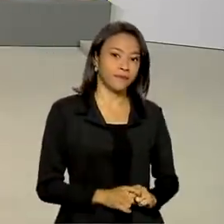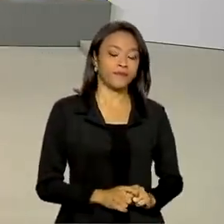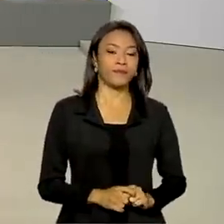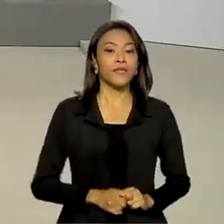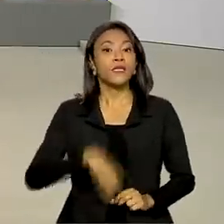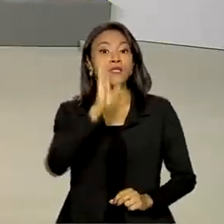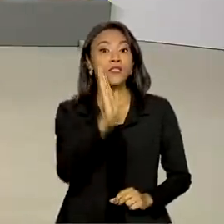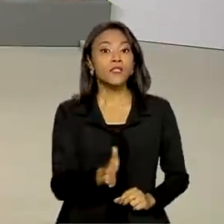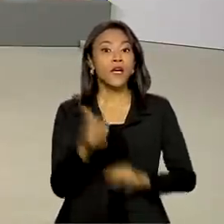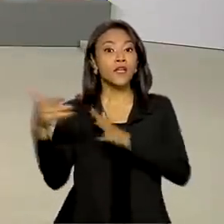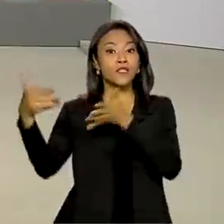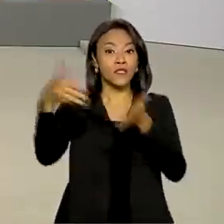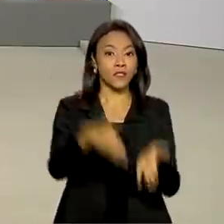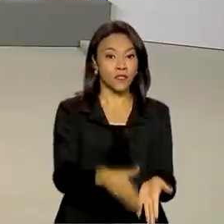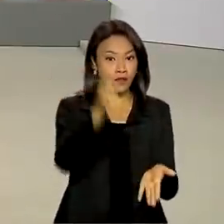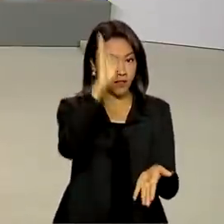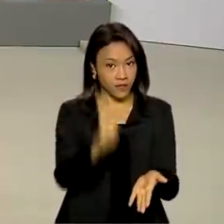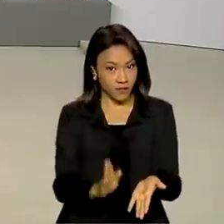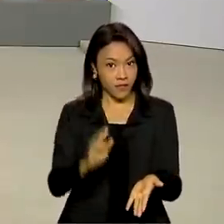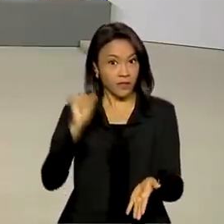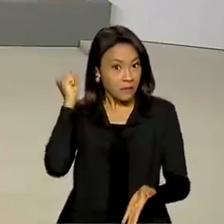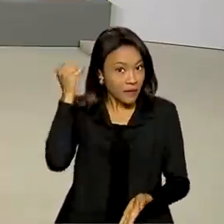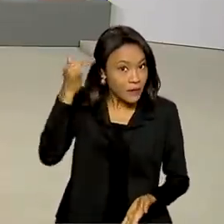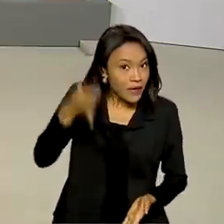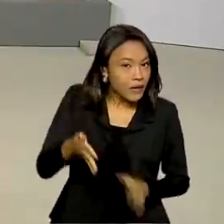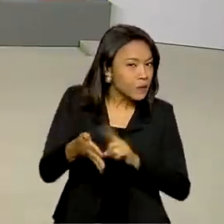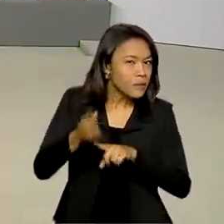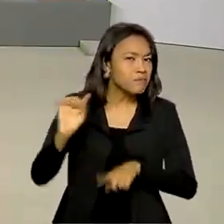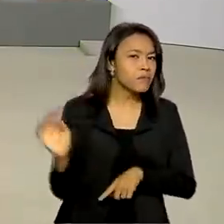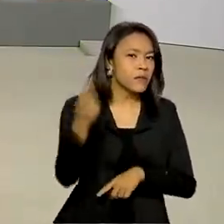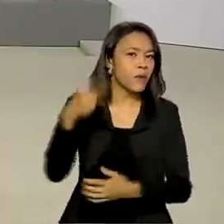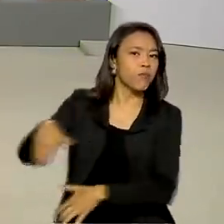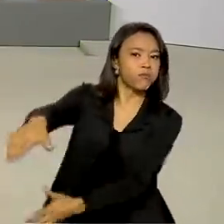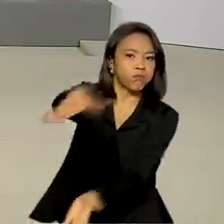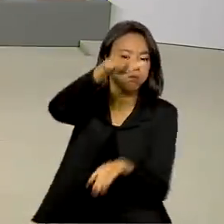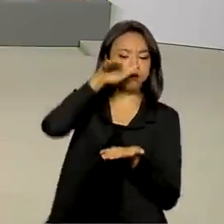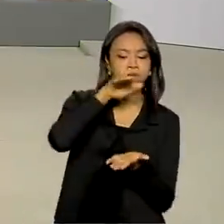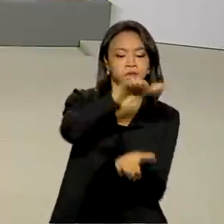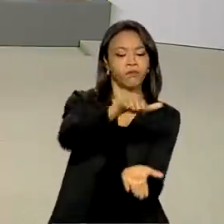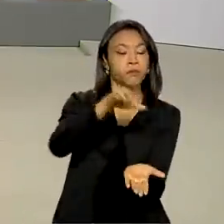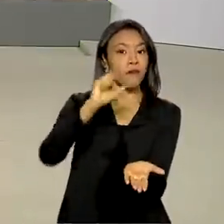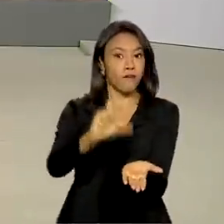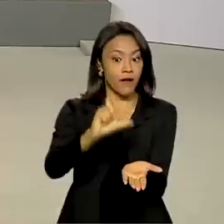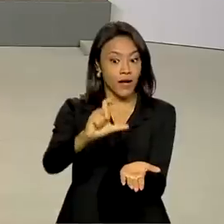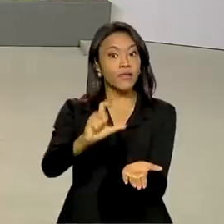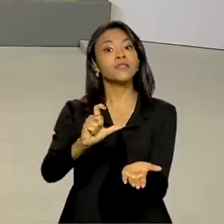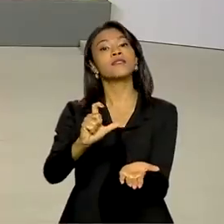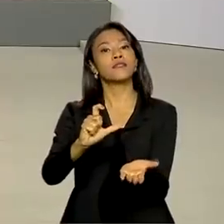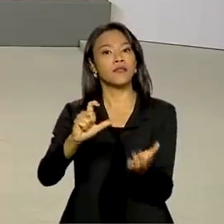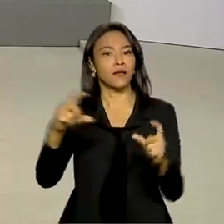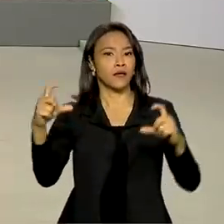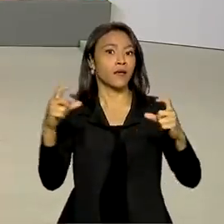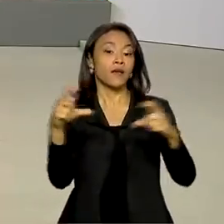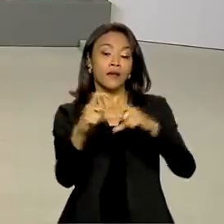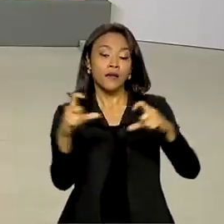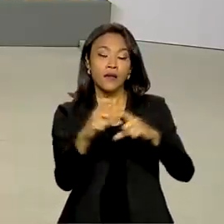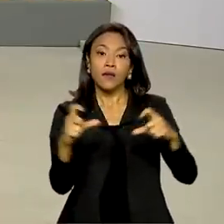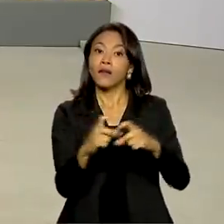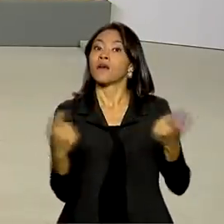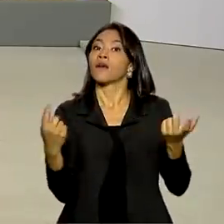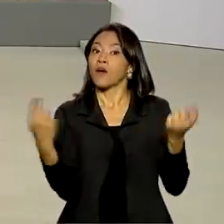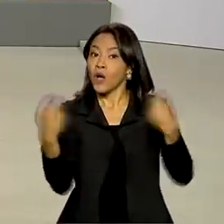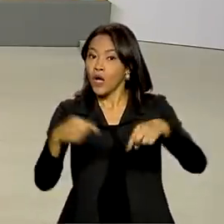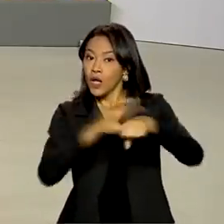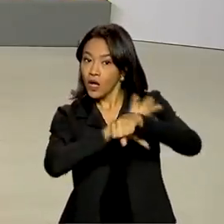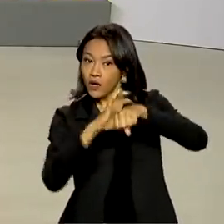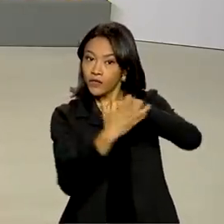Chegou ao Brasil nesta madrugada a primeira remessa de vacinas da Pfizer contra a Covid-19 para crianças de 5